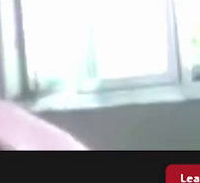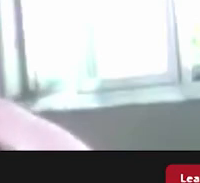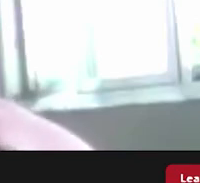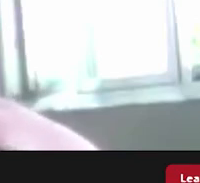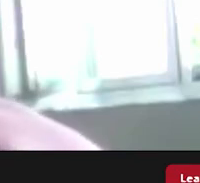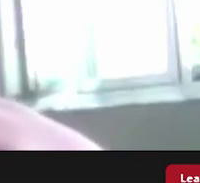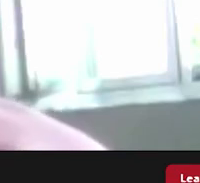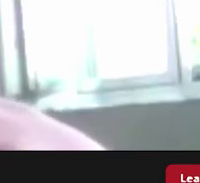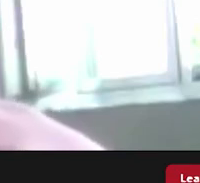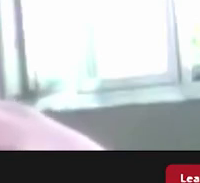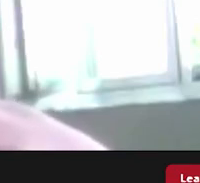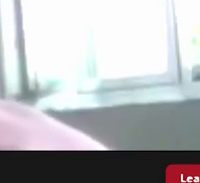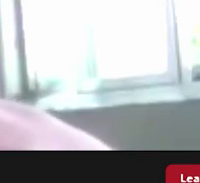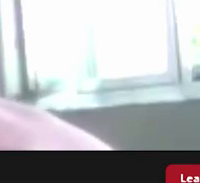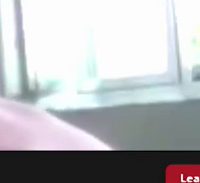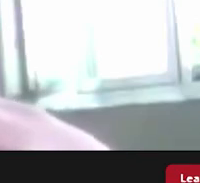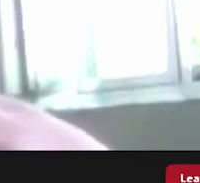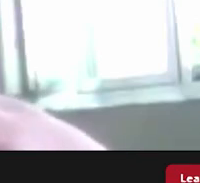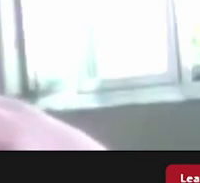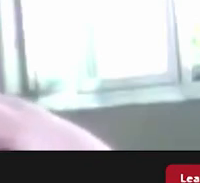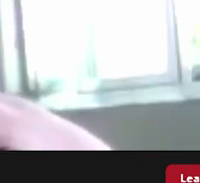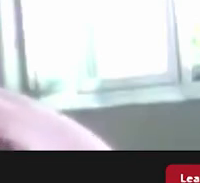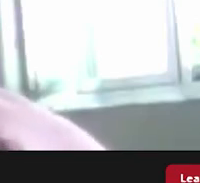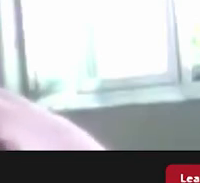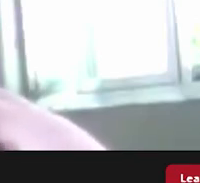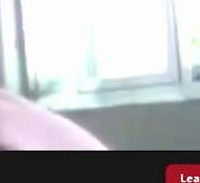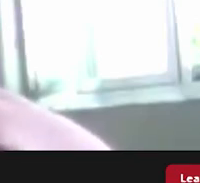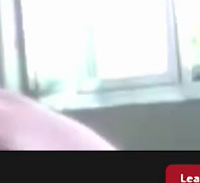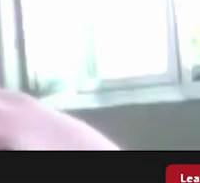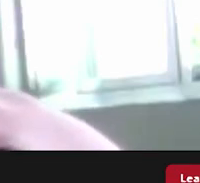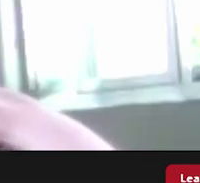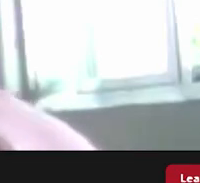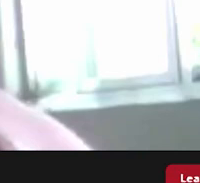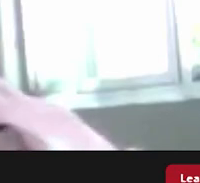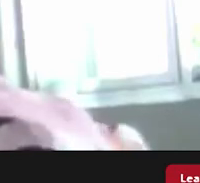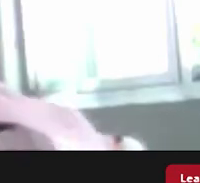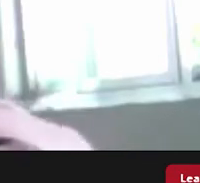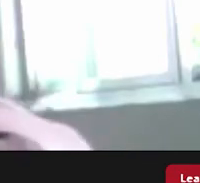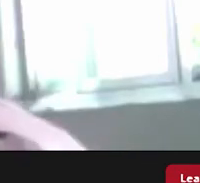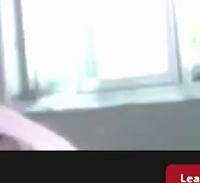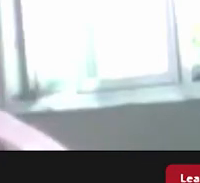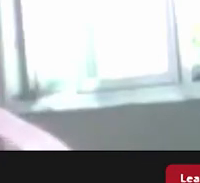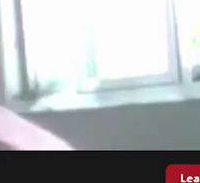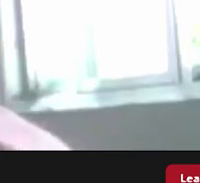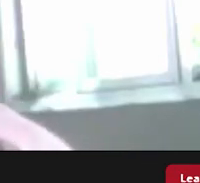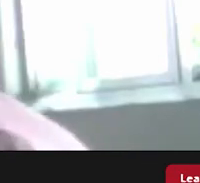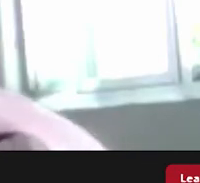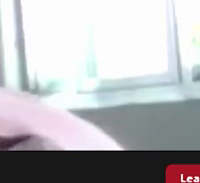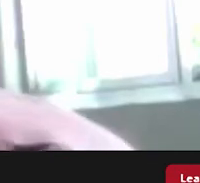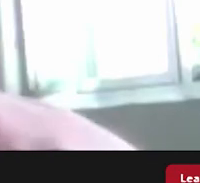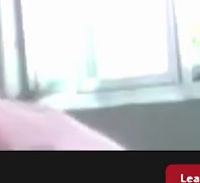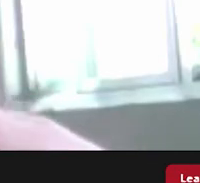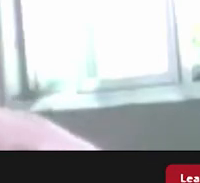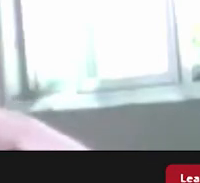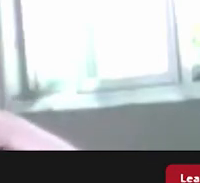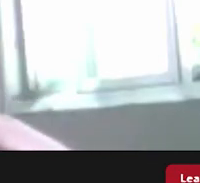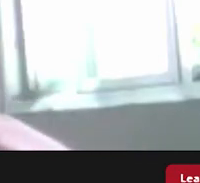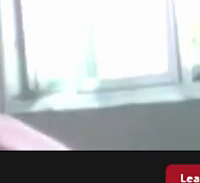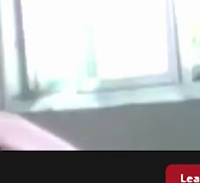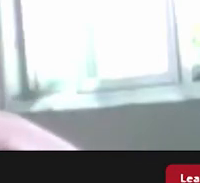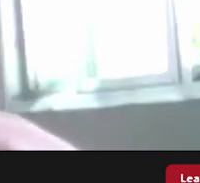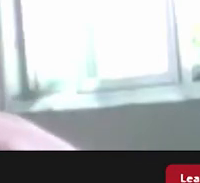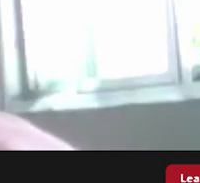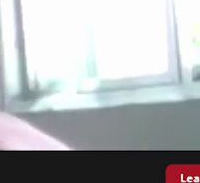essa arquitetura do estado do Rio de Janeiro seria muito interessante então assim queria